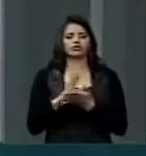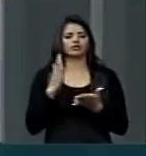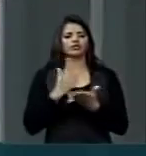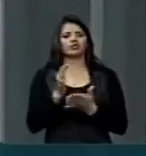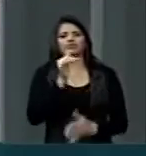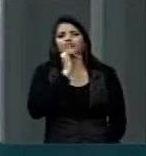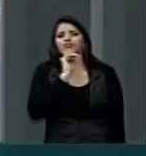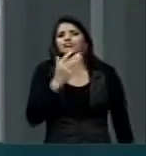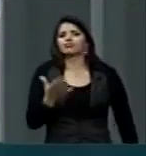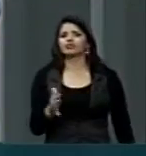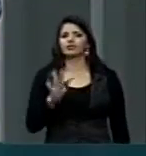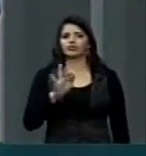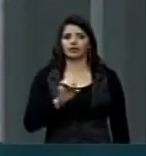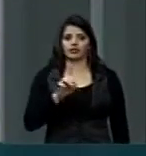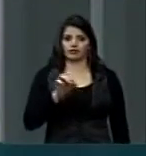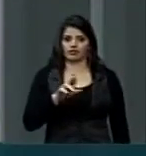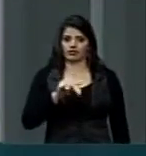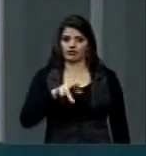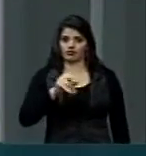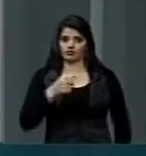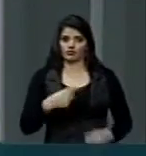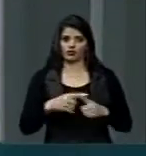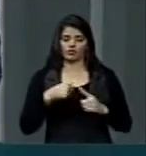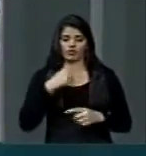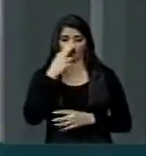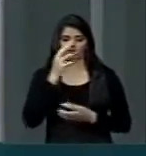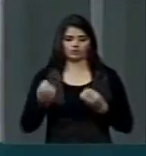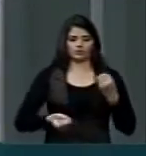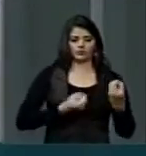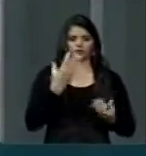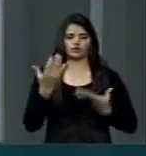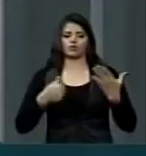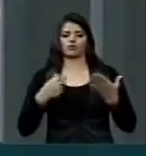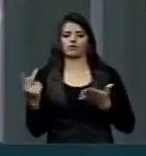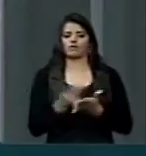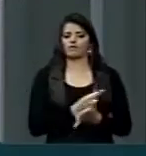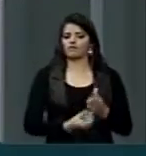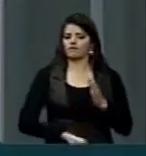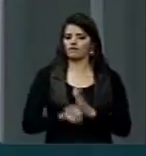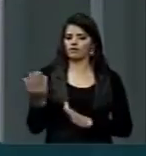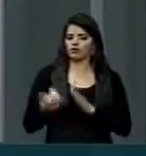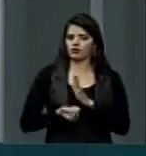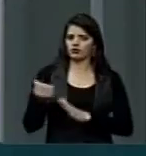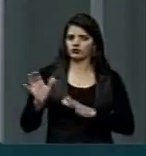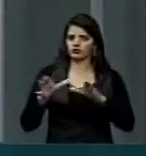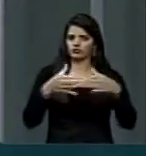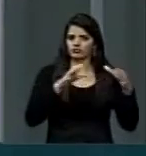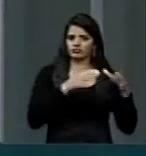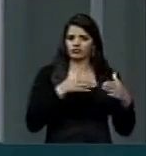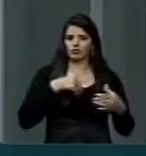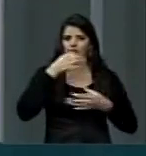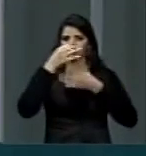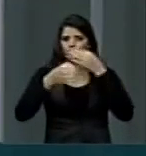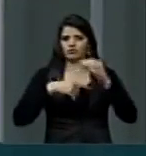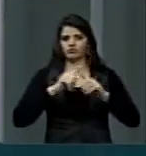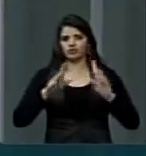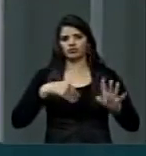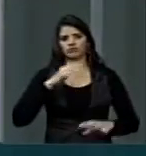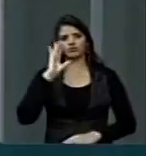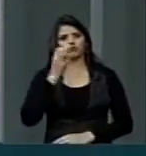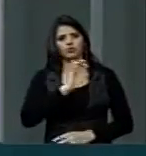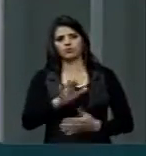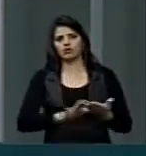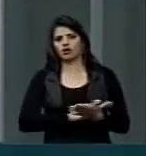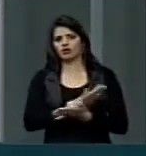federativa que se apaixonou aqui no plenário em várias vertentes e no entanto não chegamos a lugar